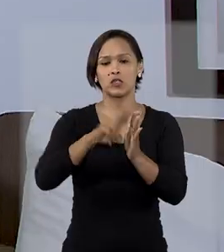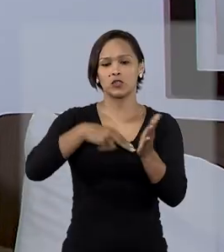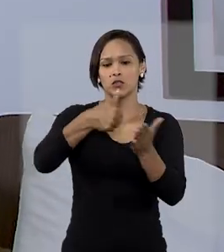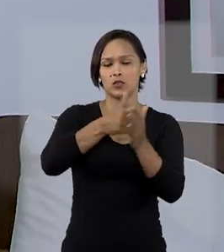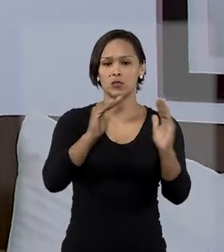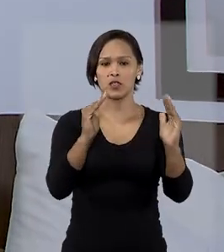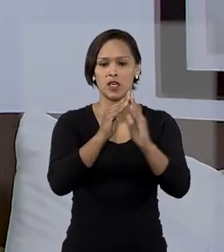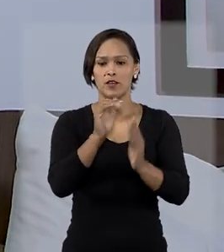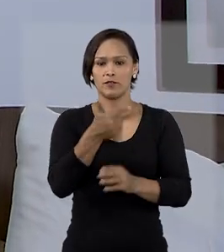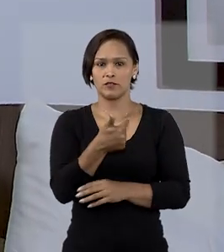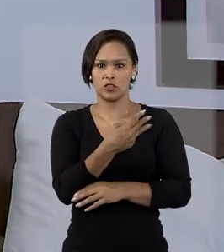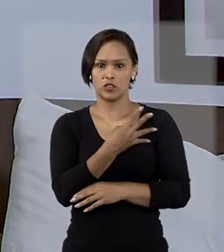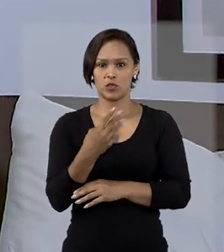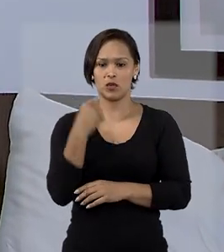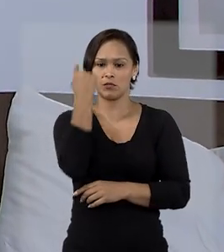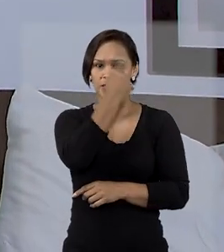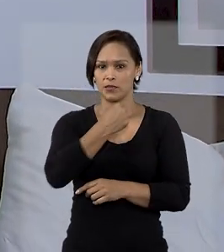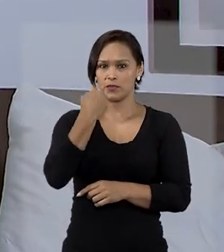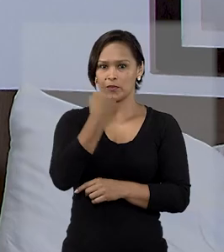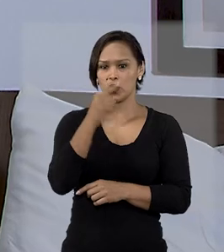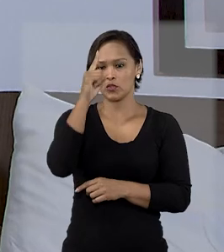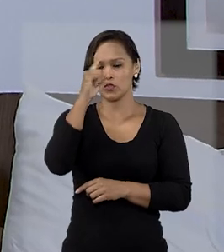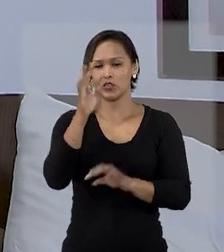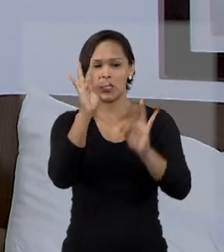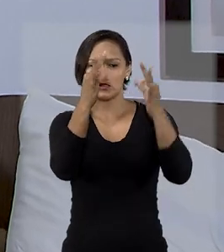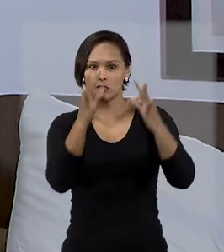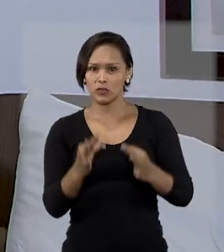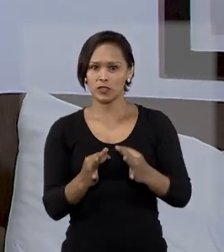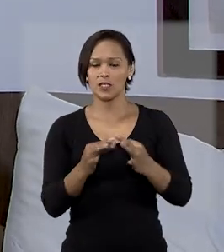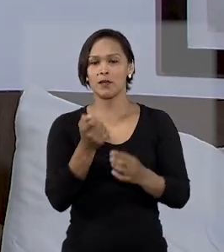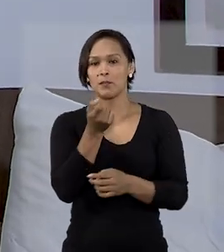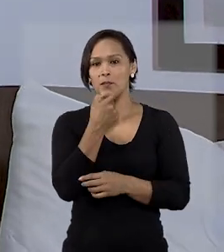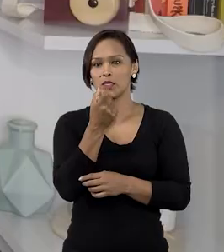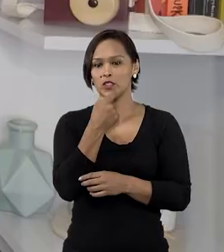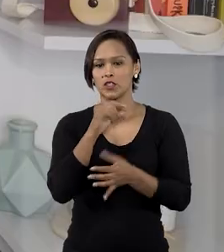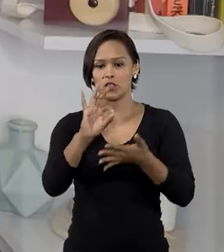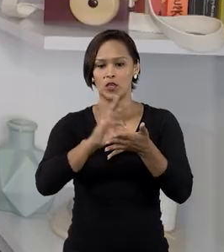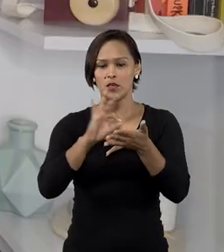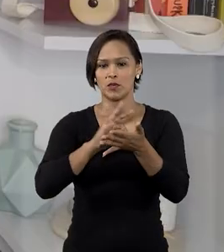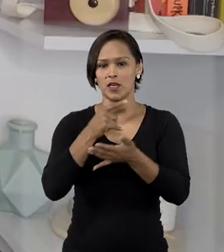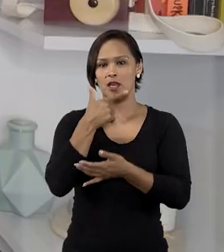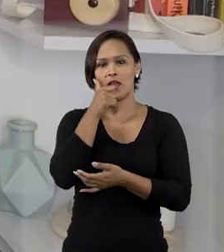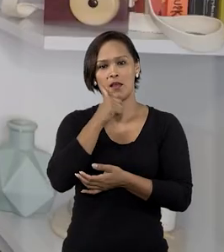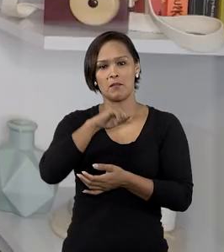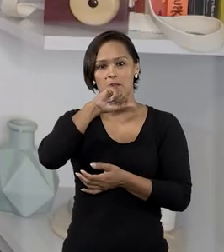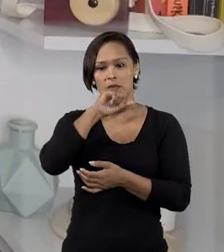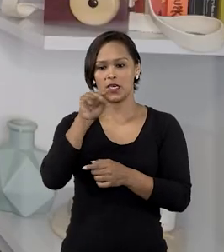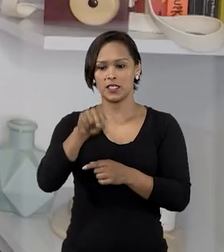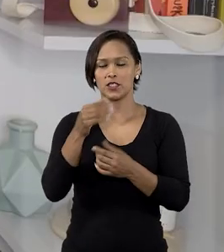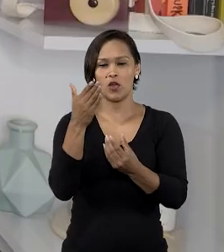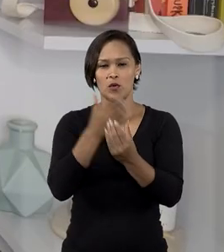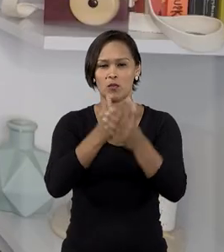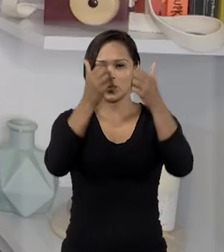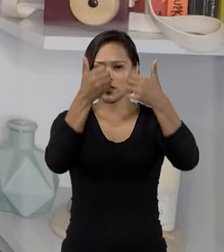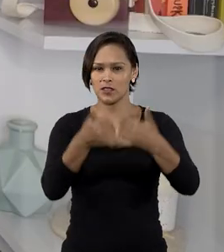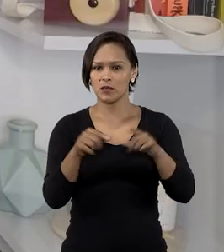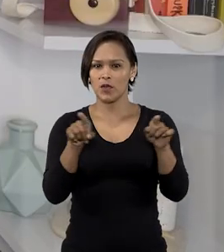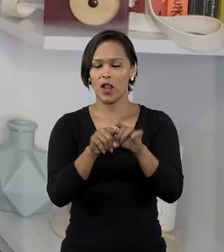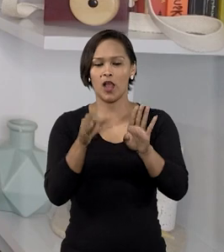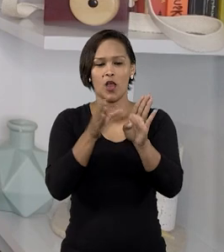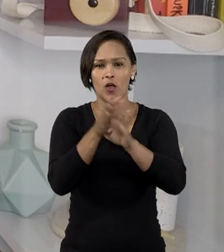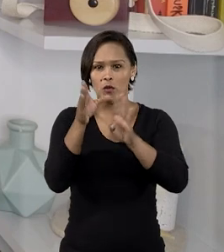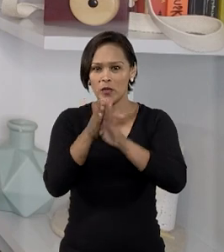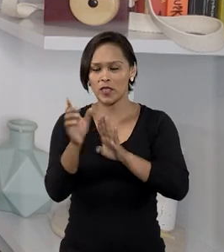24 horas por dia e do tratamento medicamentoso prescrito à mãe. De acordo com o processo, apesar das recomendações